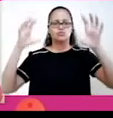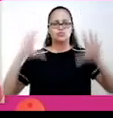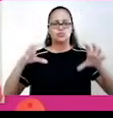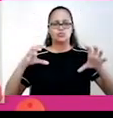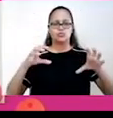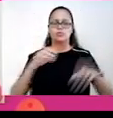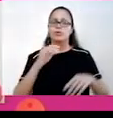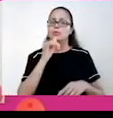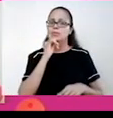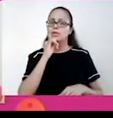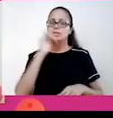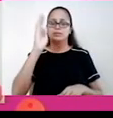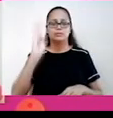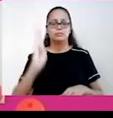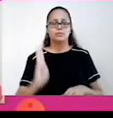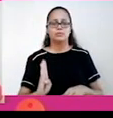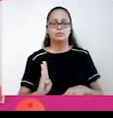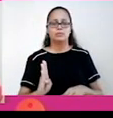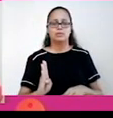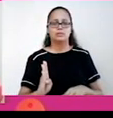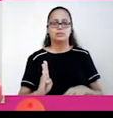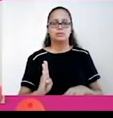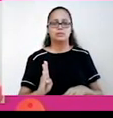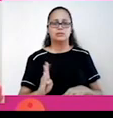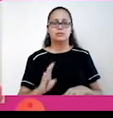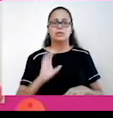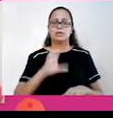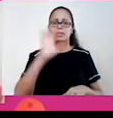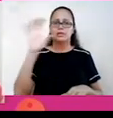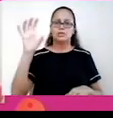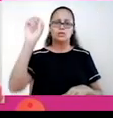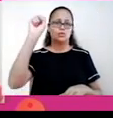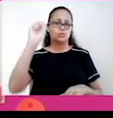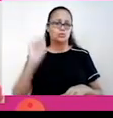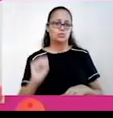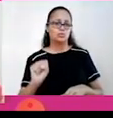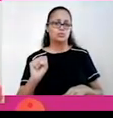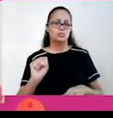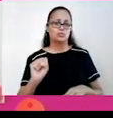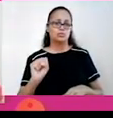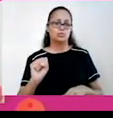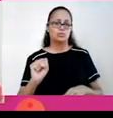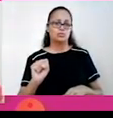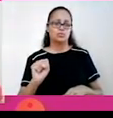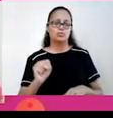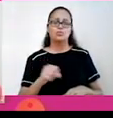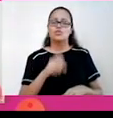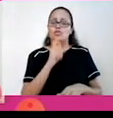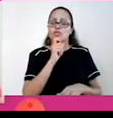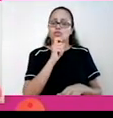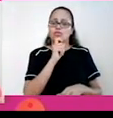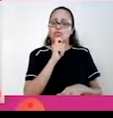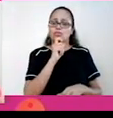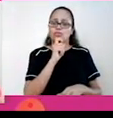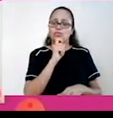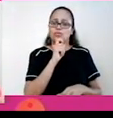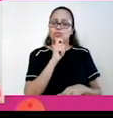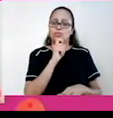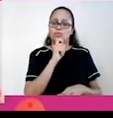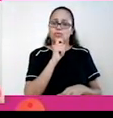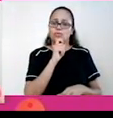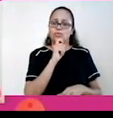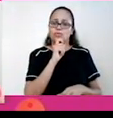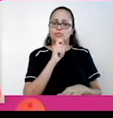no Brasil, por exemplo. Mas lembrando que na região aqui sul do Brasil, há uma atuação aqui de correntes frias. Então, a maior parte